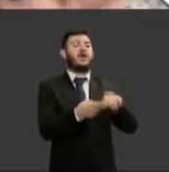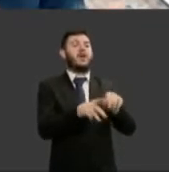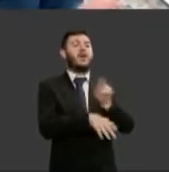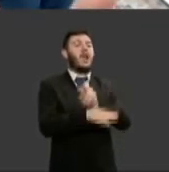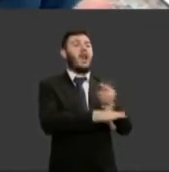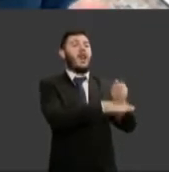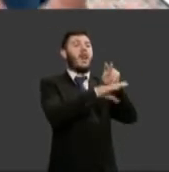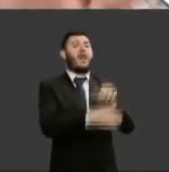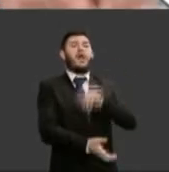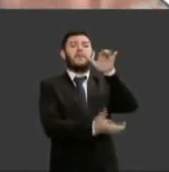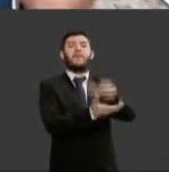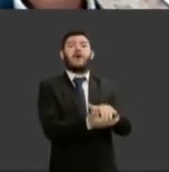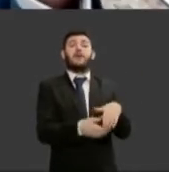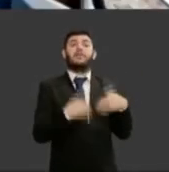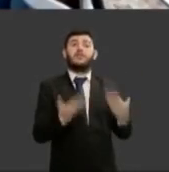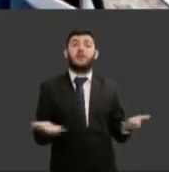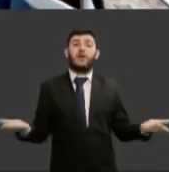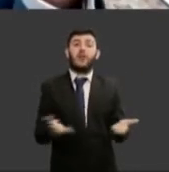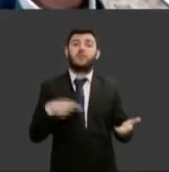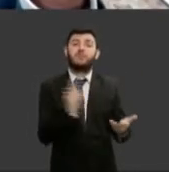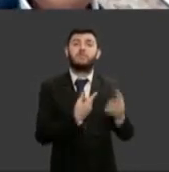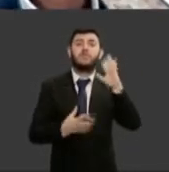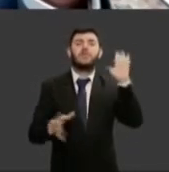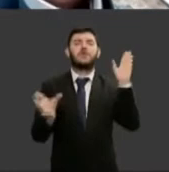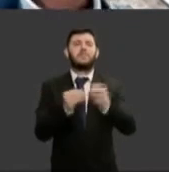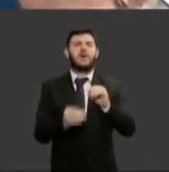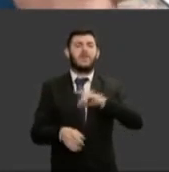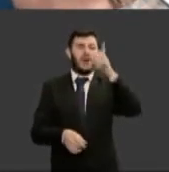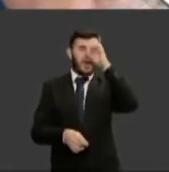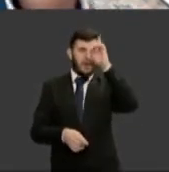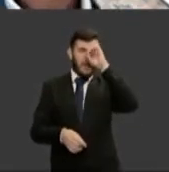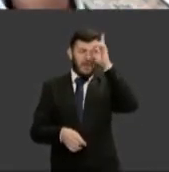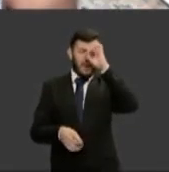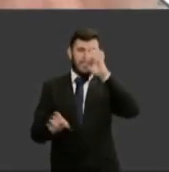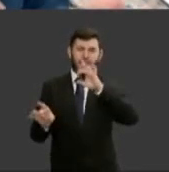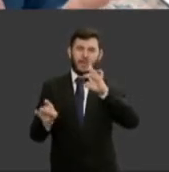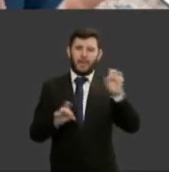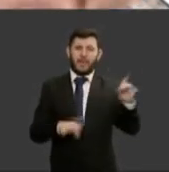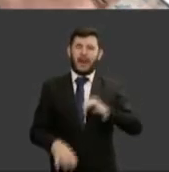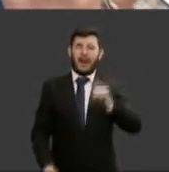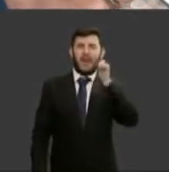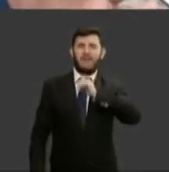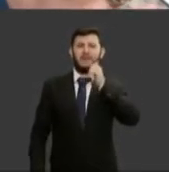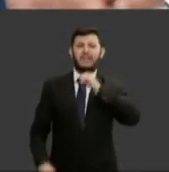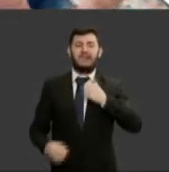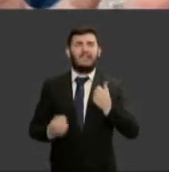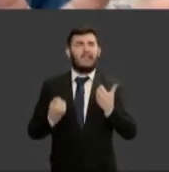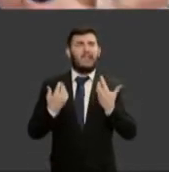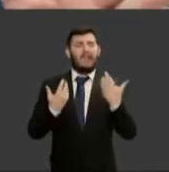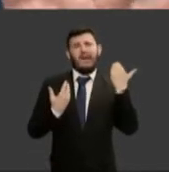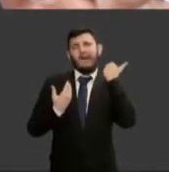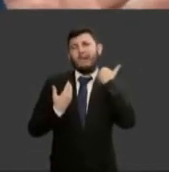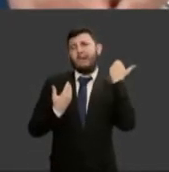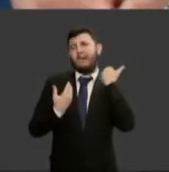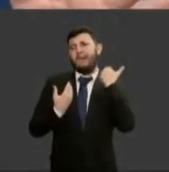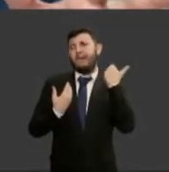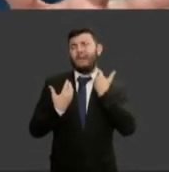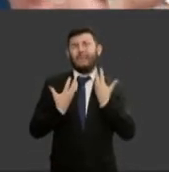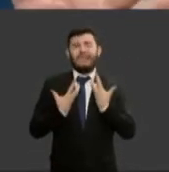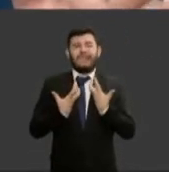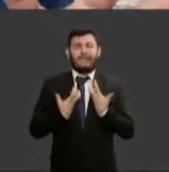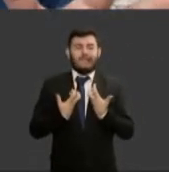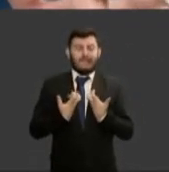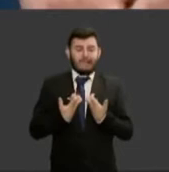nós sabemos que estão cada dia mais exaustes mesmo porque carregam consigo por sua